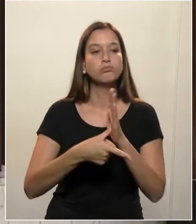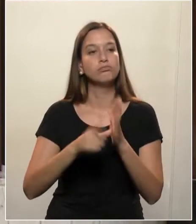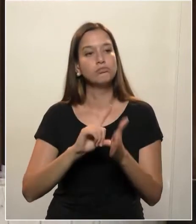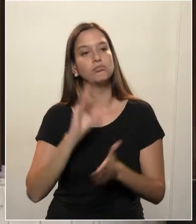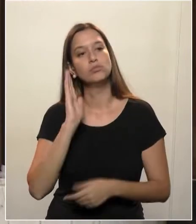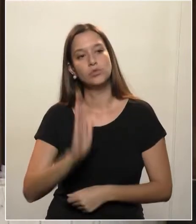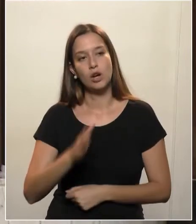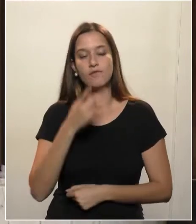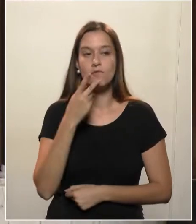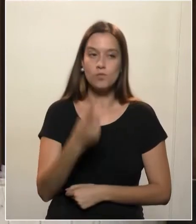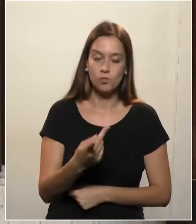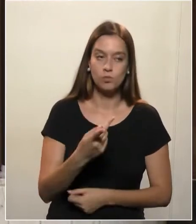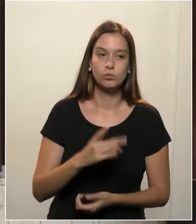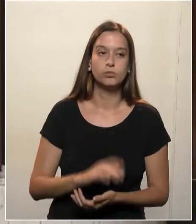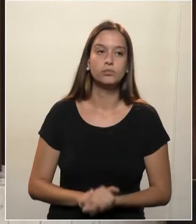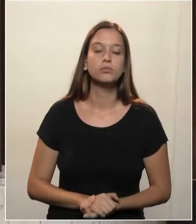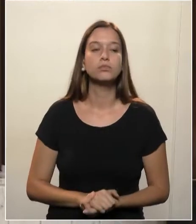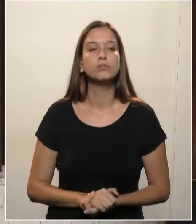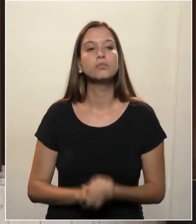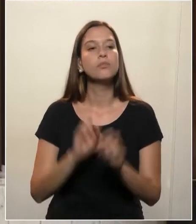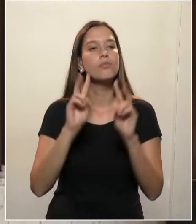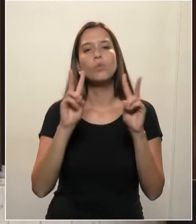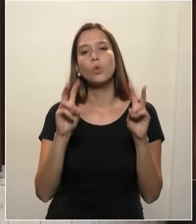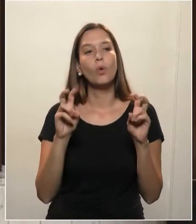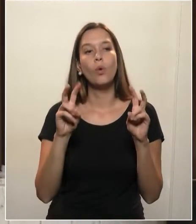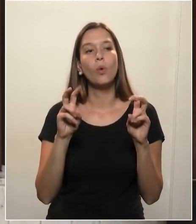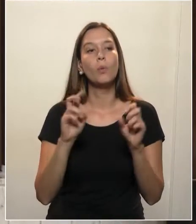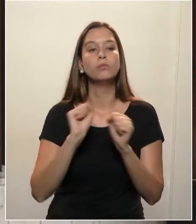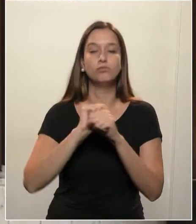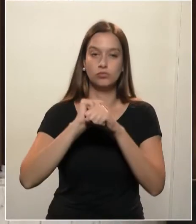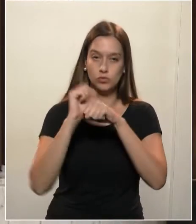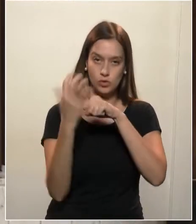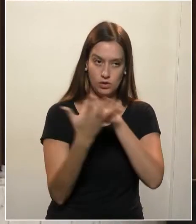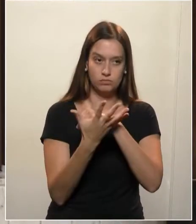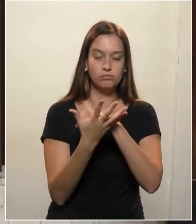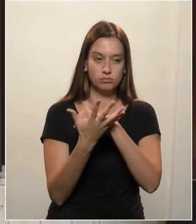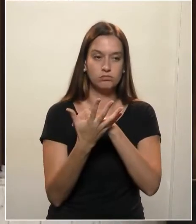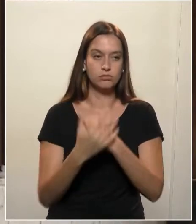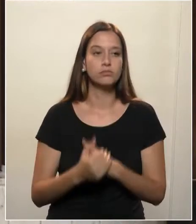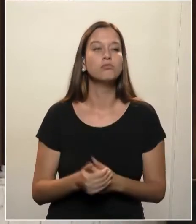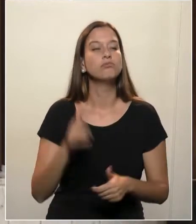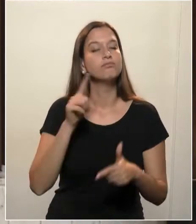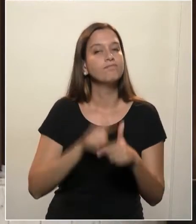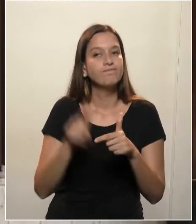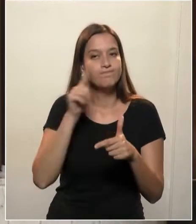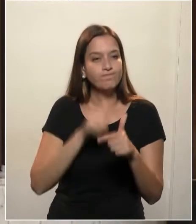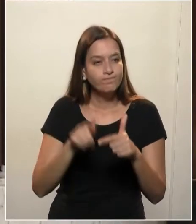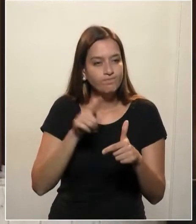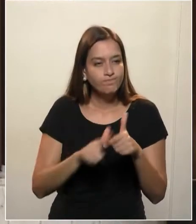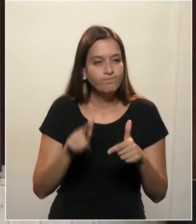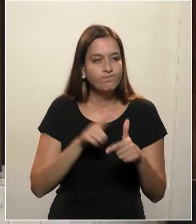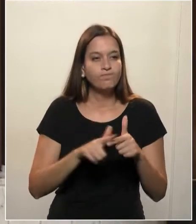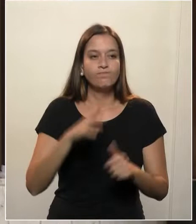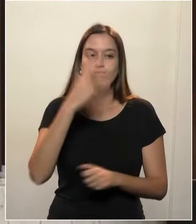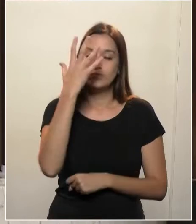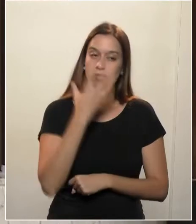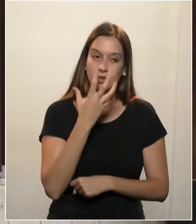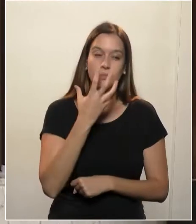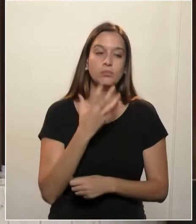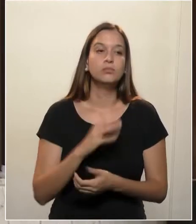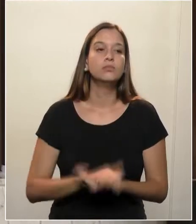É sobre esse problemão que nós temos, a epidemia, a pandemia do